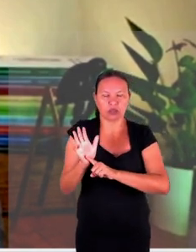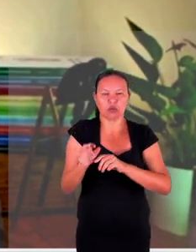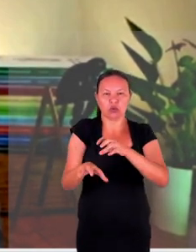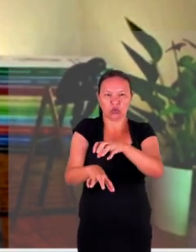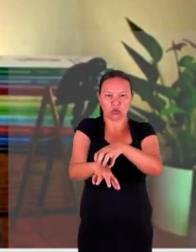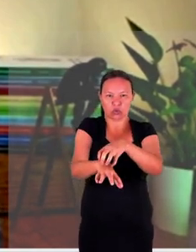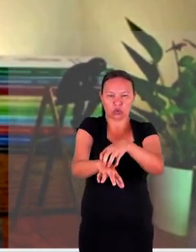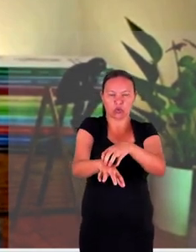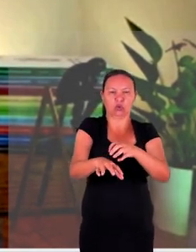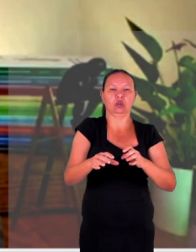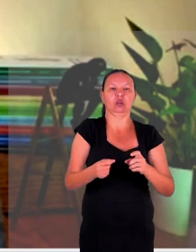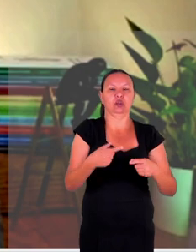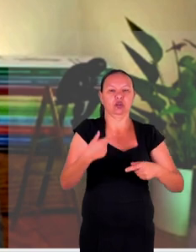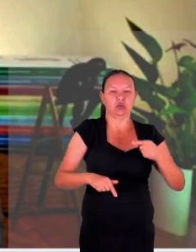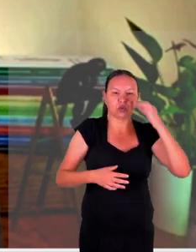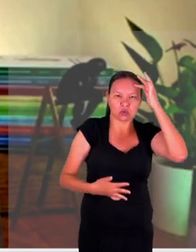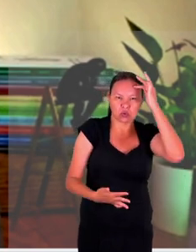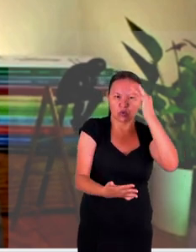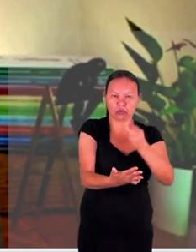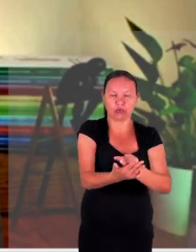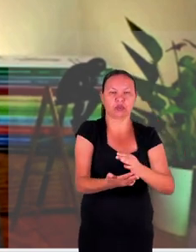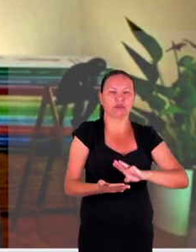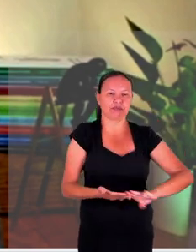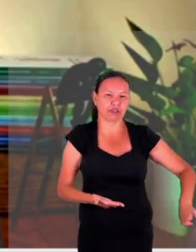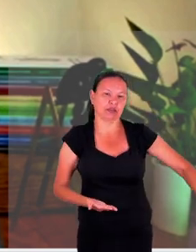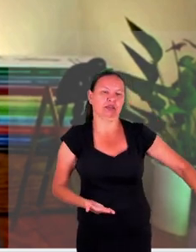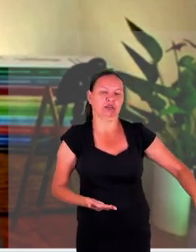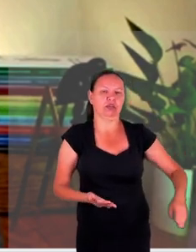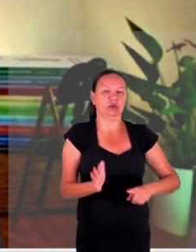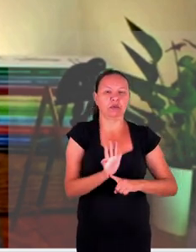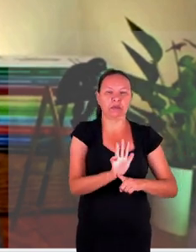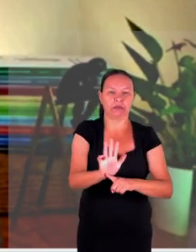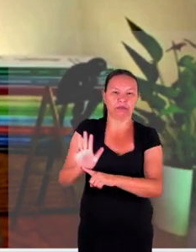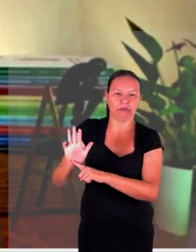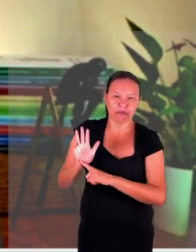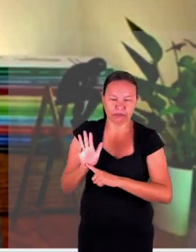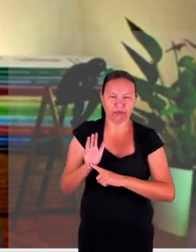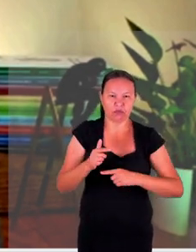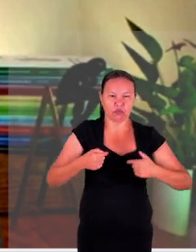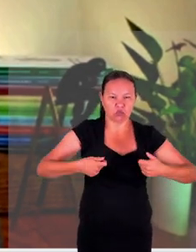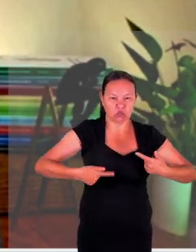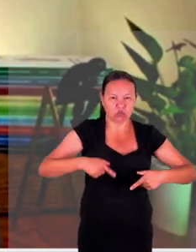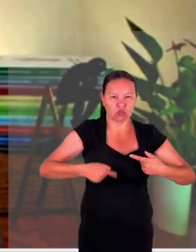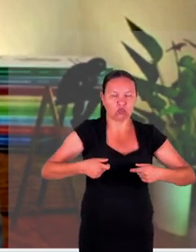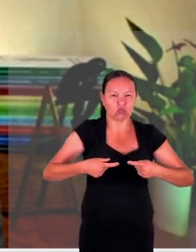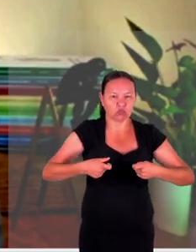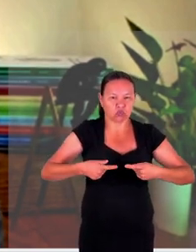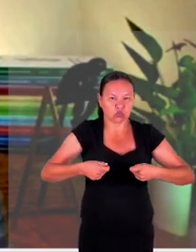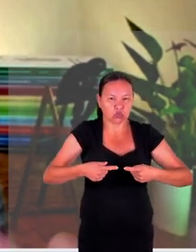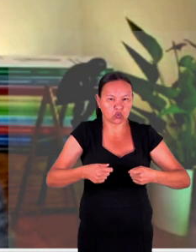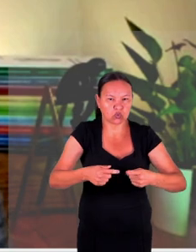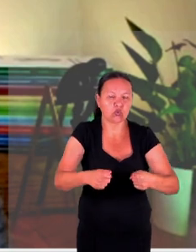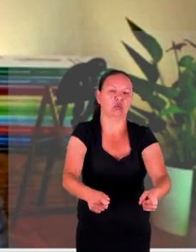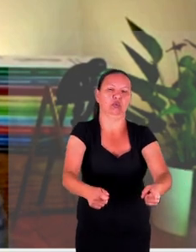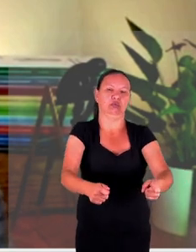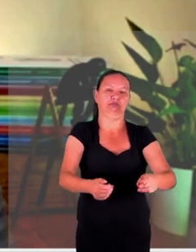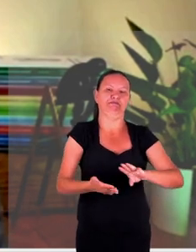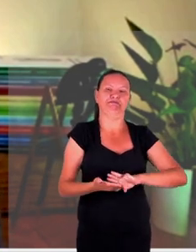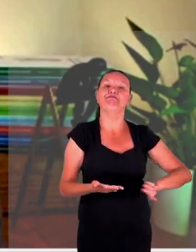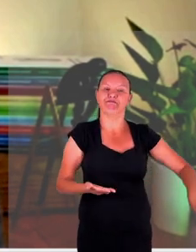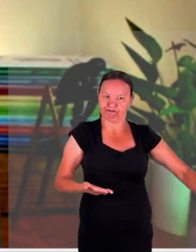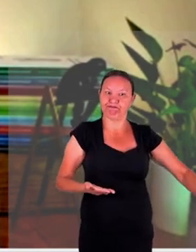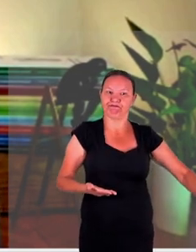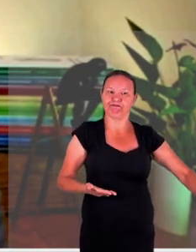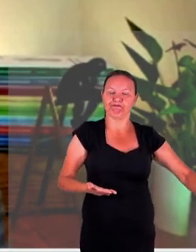afetivo e de confiança podem acabar sendo expostas a uma crise de desconfiança por causa dessa ruptura